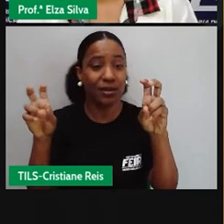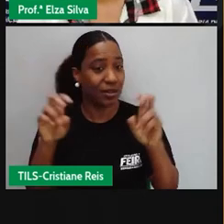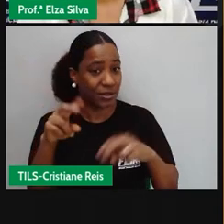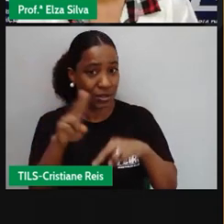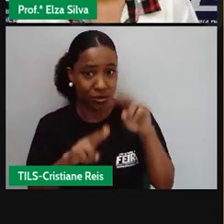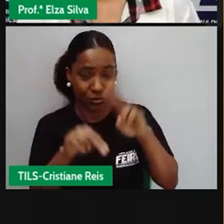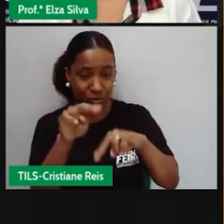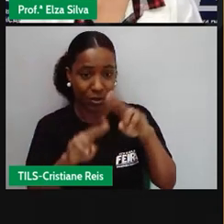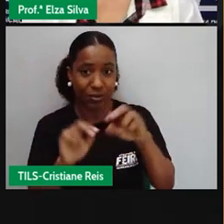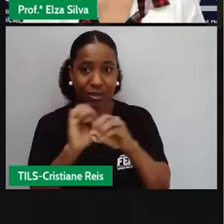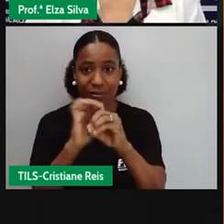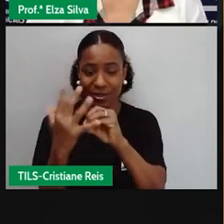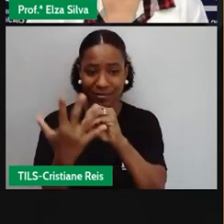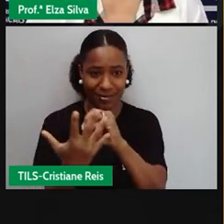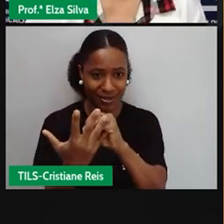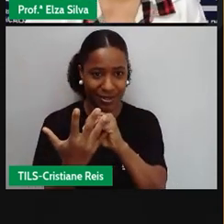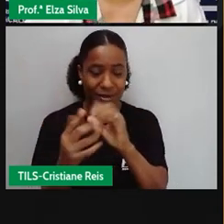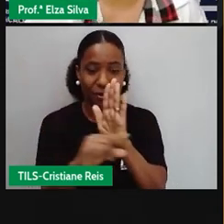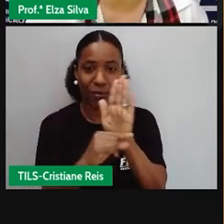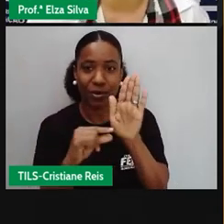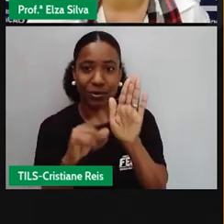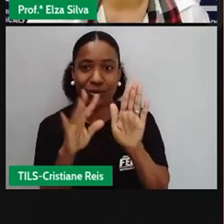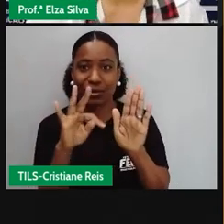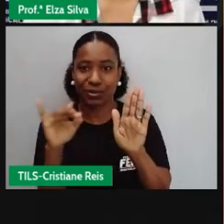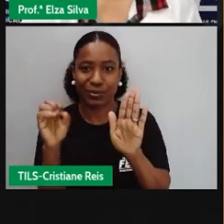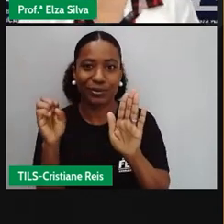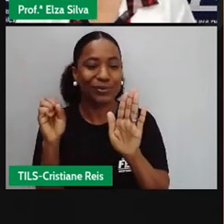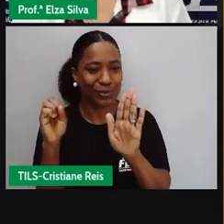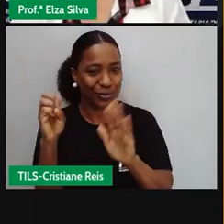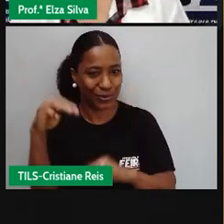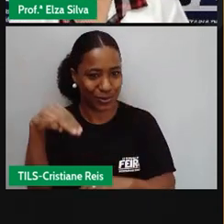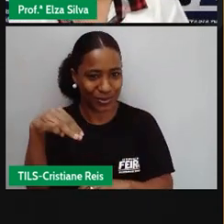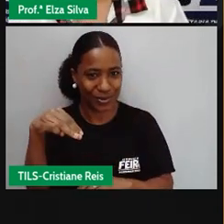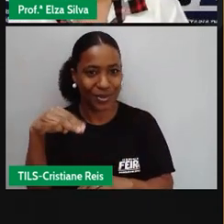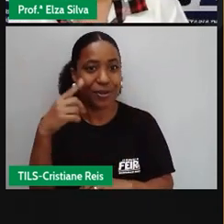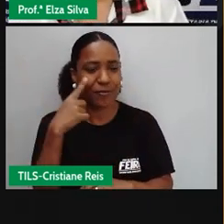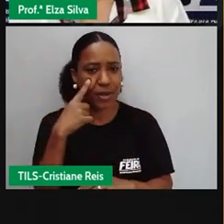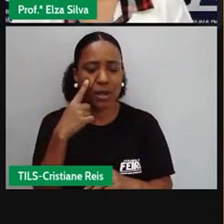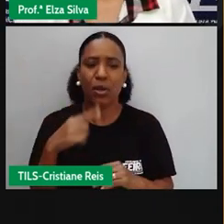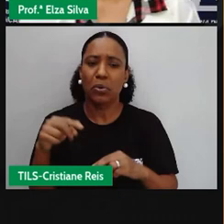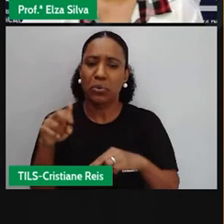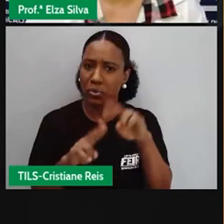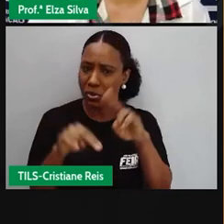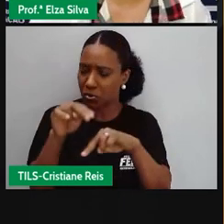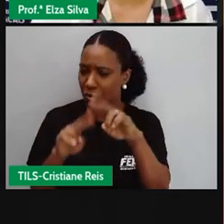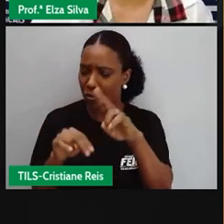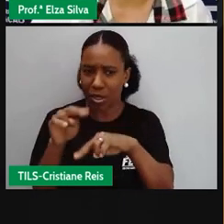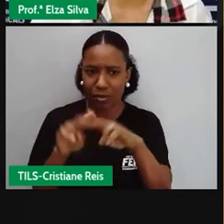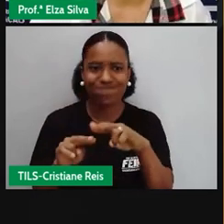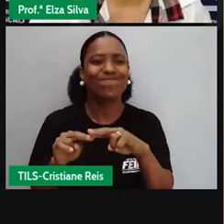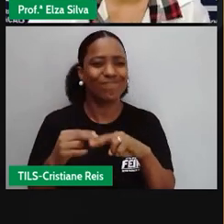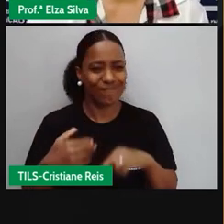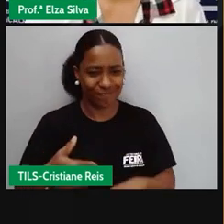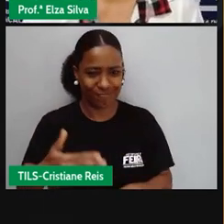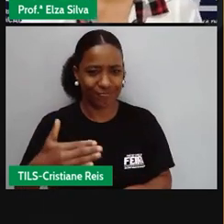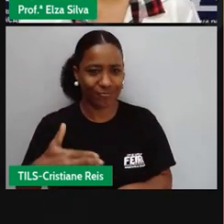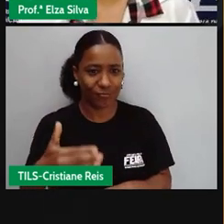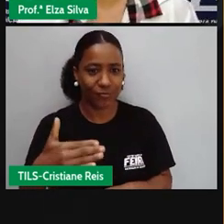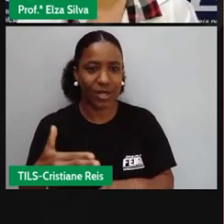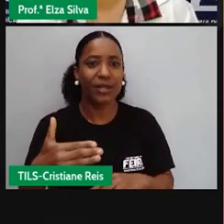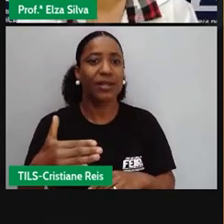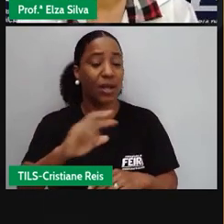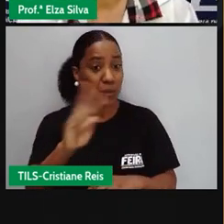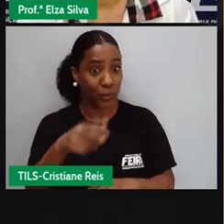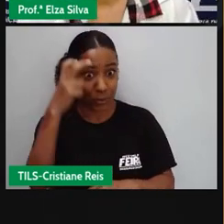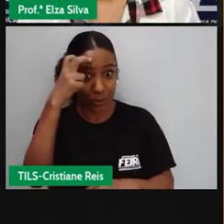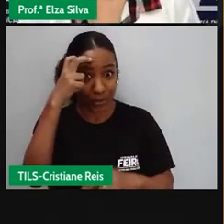Sam. O São João já está chegando e é cultura popular. Da cidade ao interior, festa